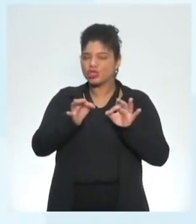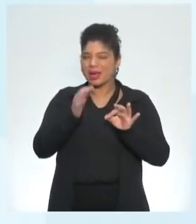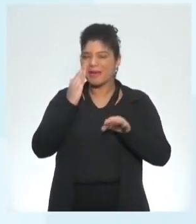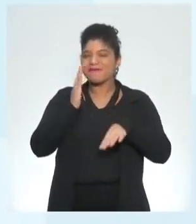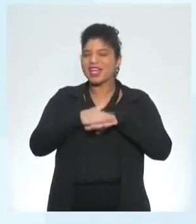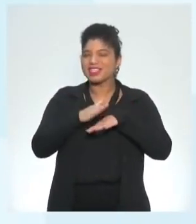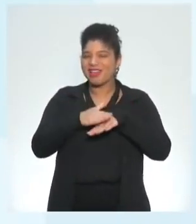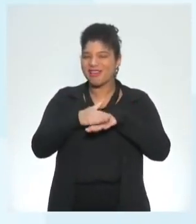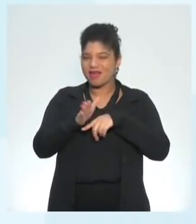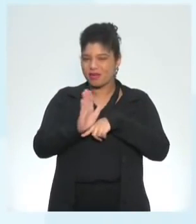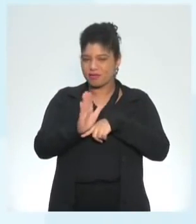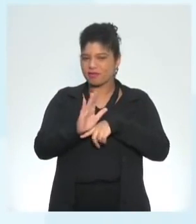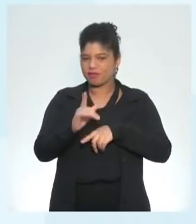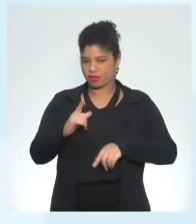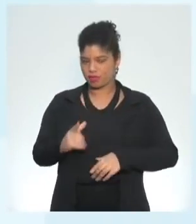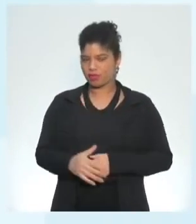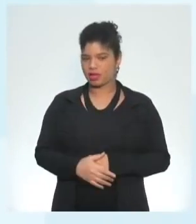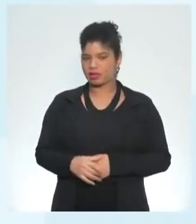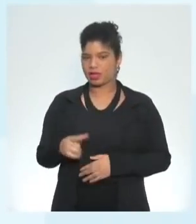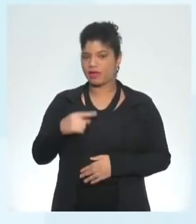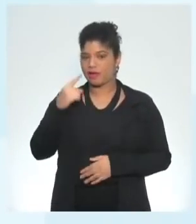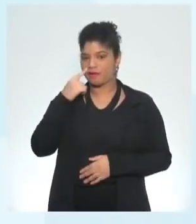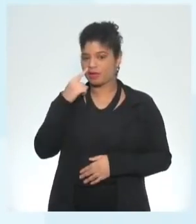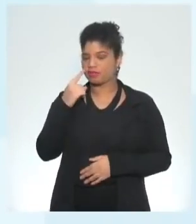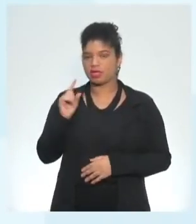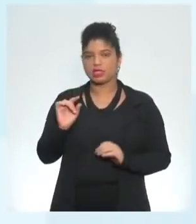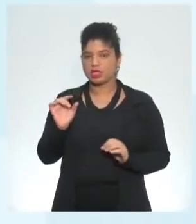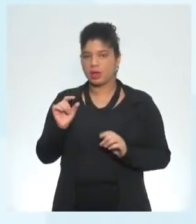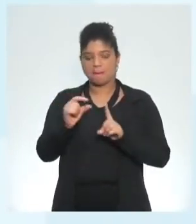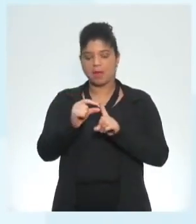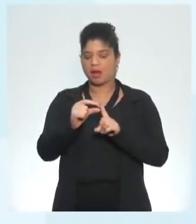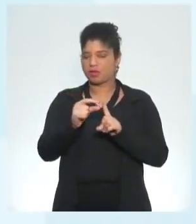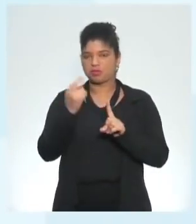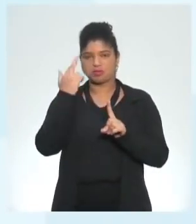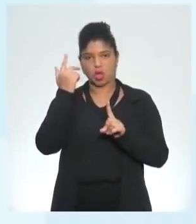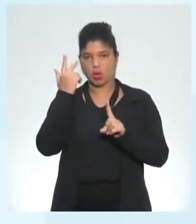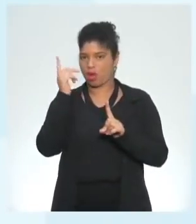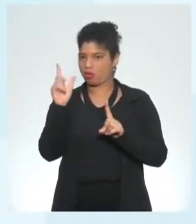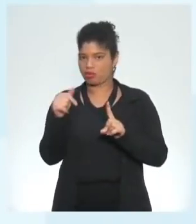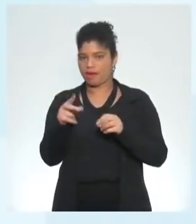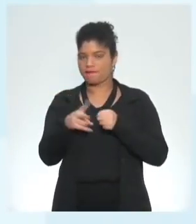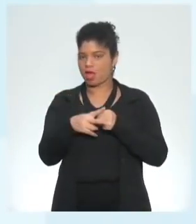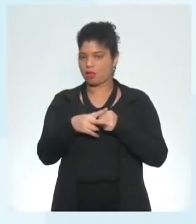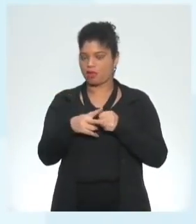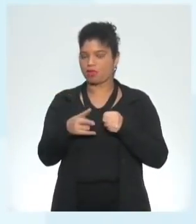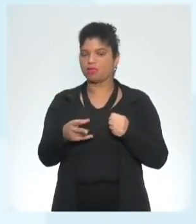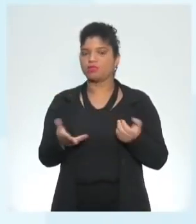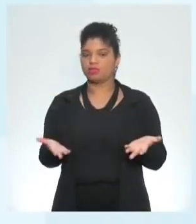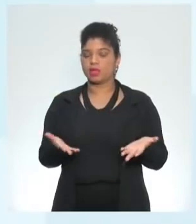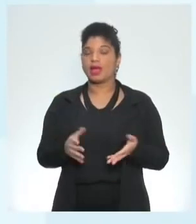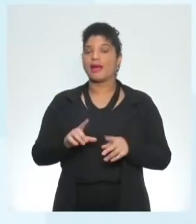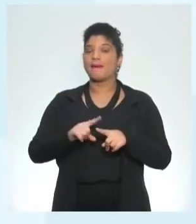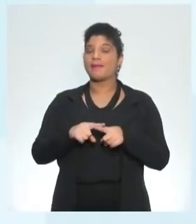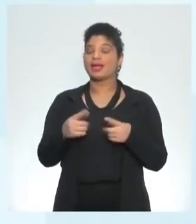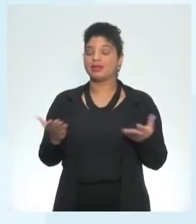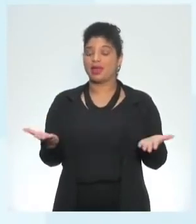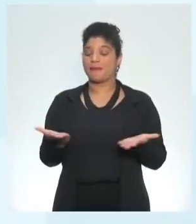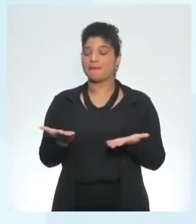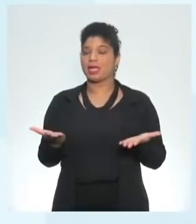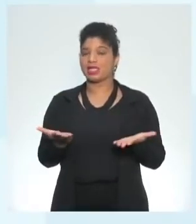dirijo o verbinho tá aqui na forma básica dele né só que que acontece a gente tem que lembrar que no presente